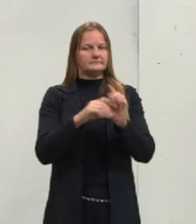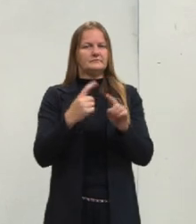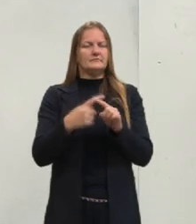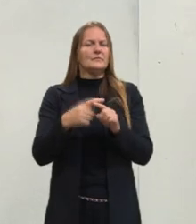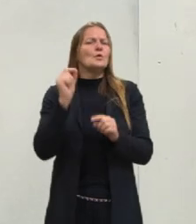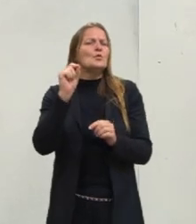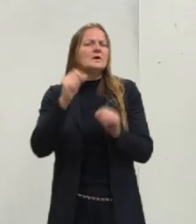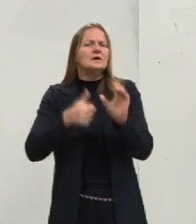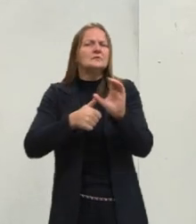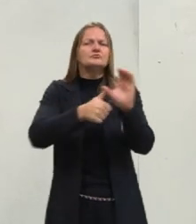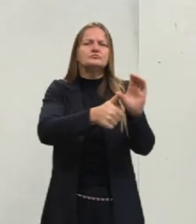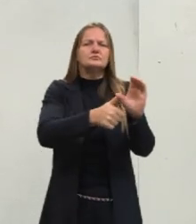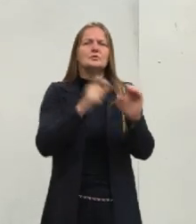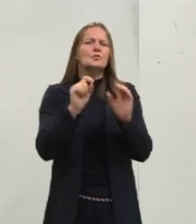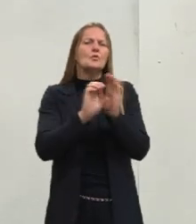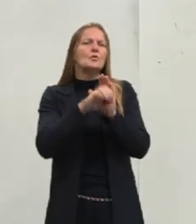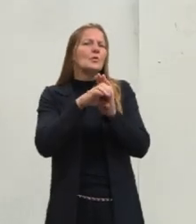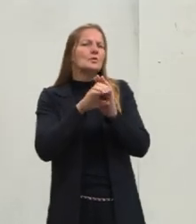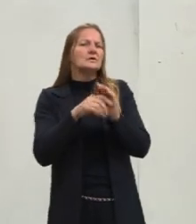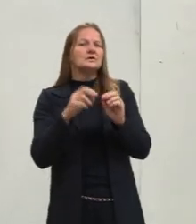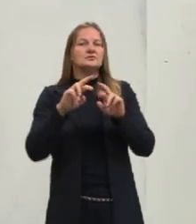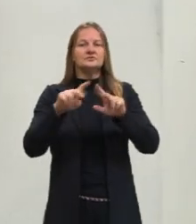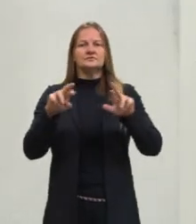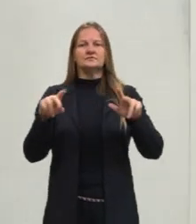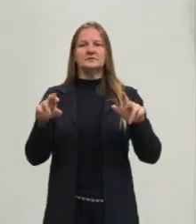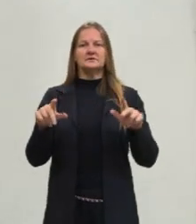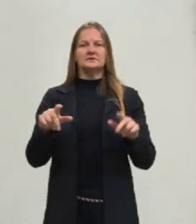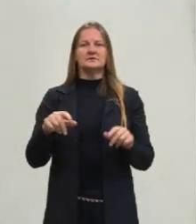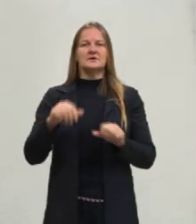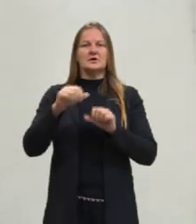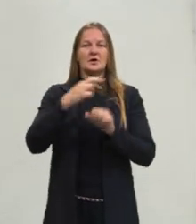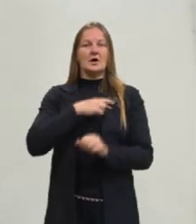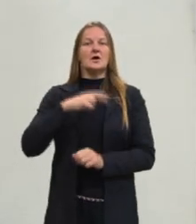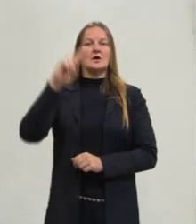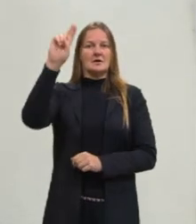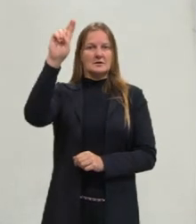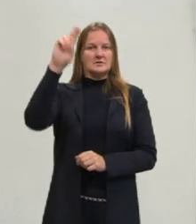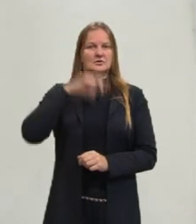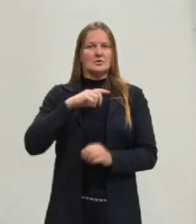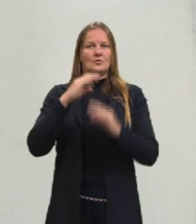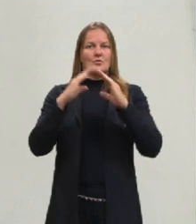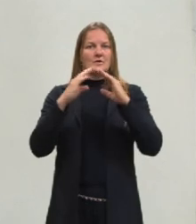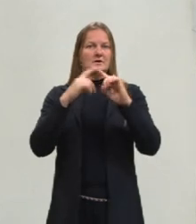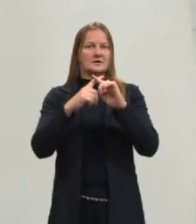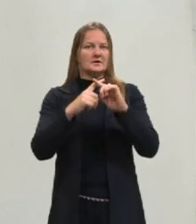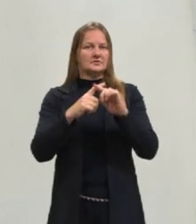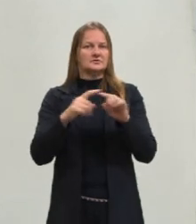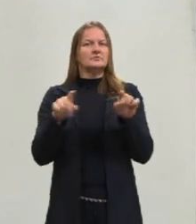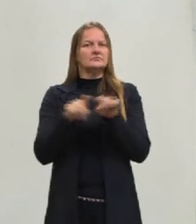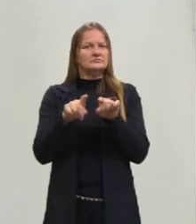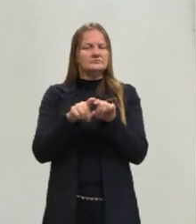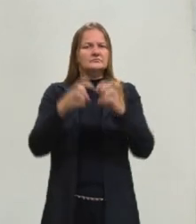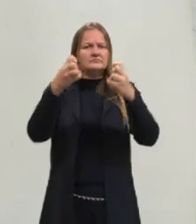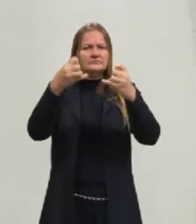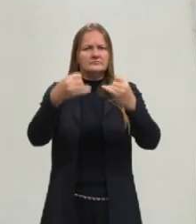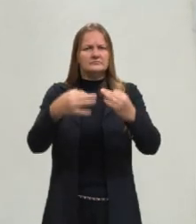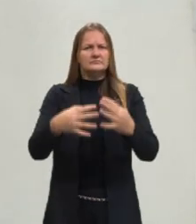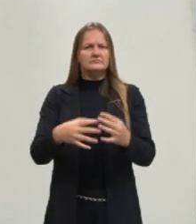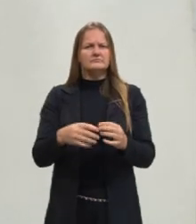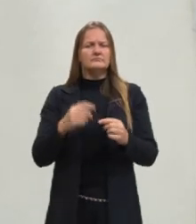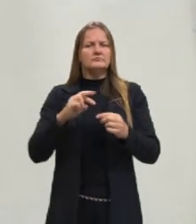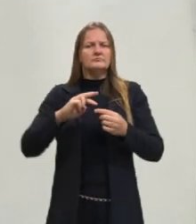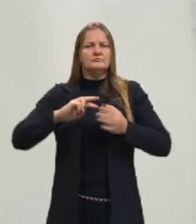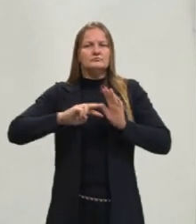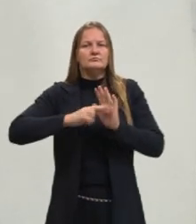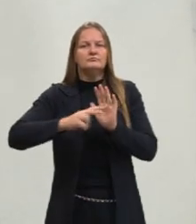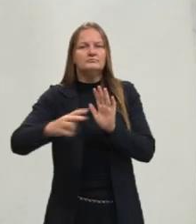cristianismo, qual que é a diferença entre religião e igreja, e falar um pouquinho das consequências